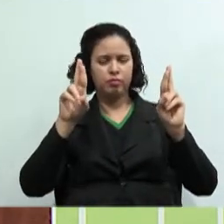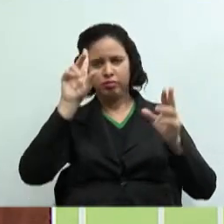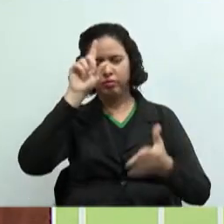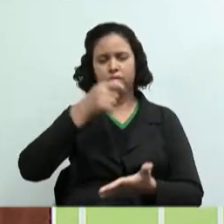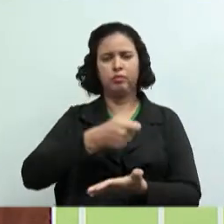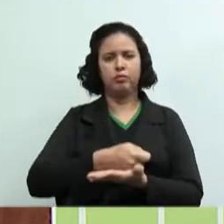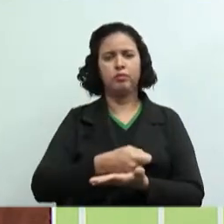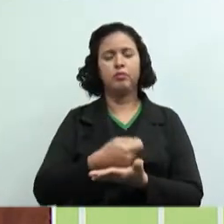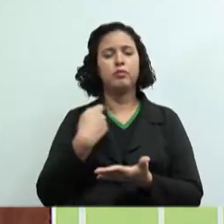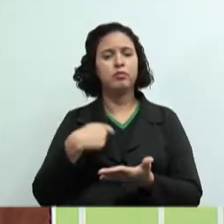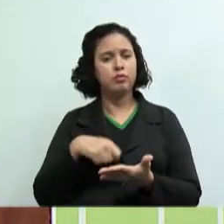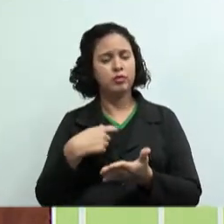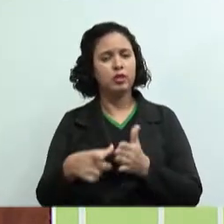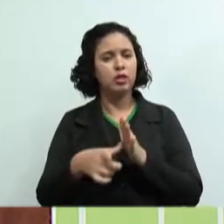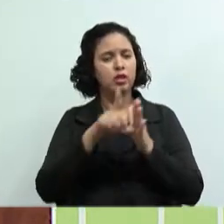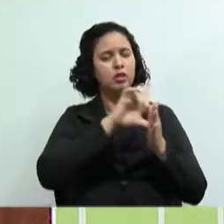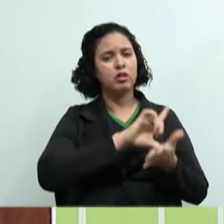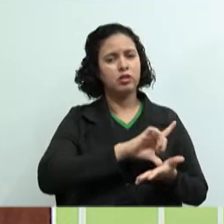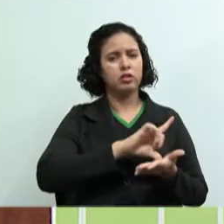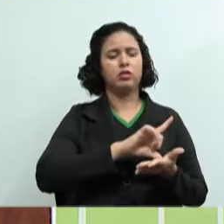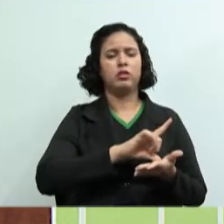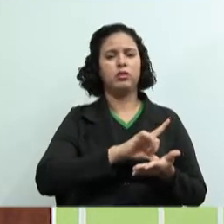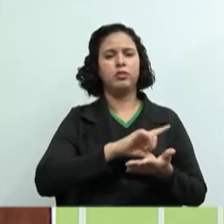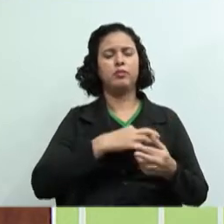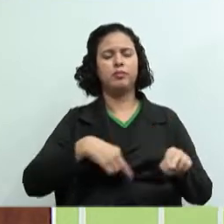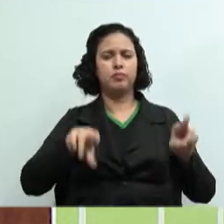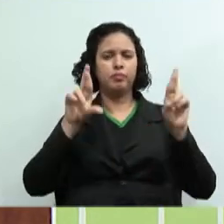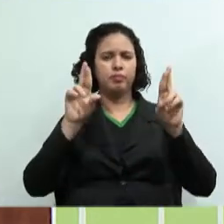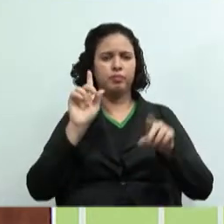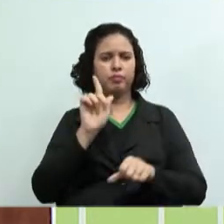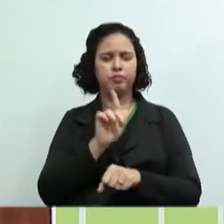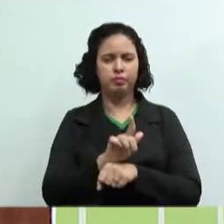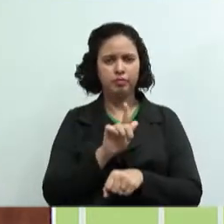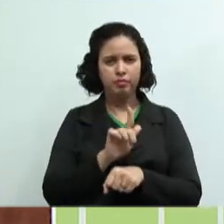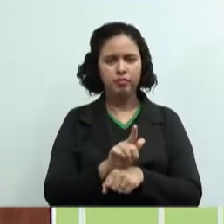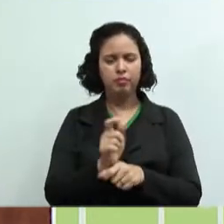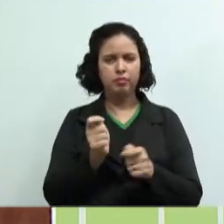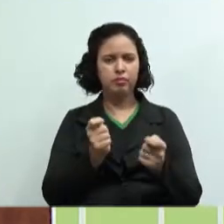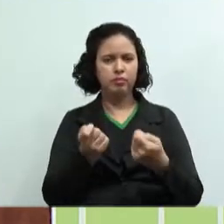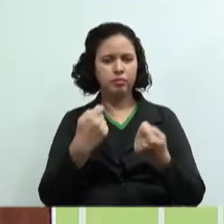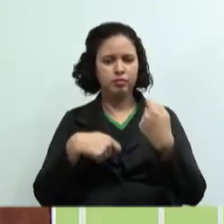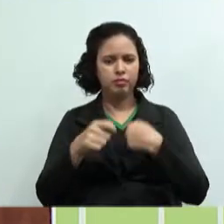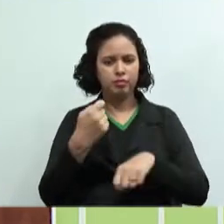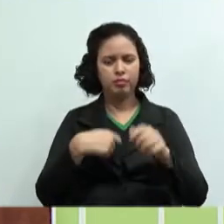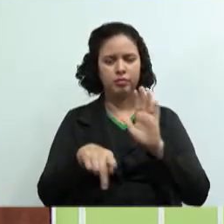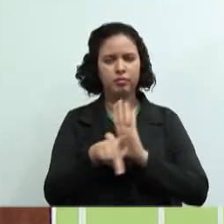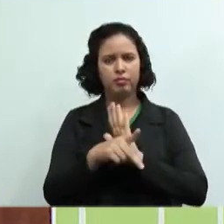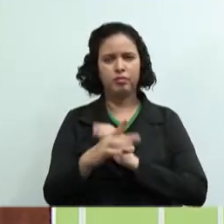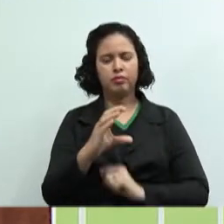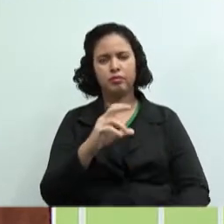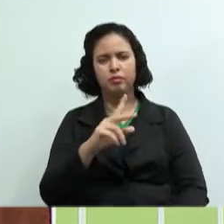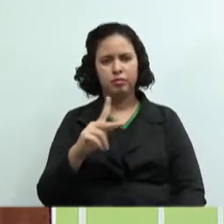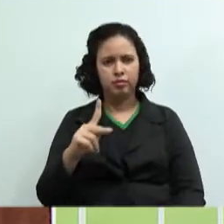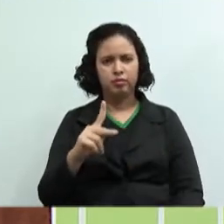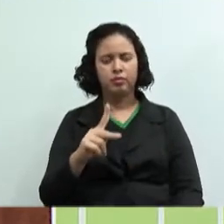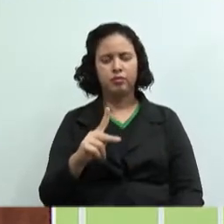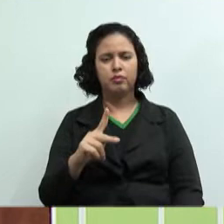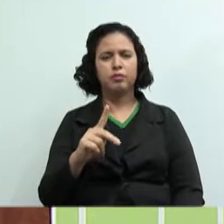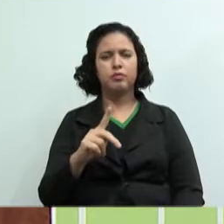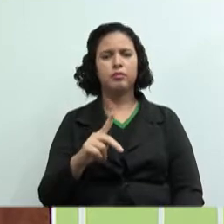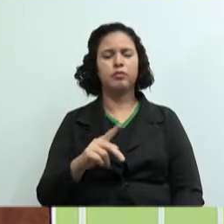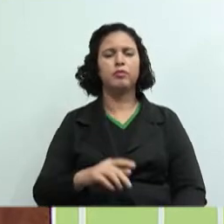ser determinadas pelos gestores e pelos administradores da cooperativa. E quando fabricar?